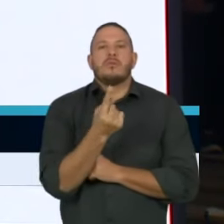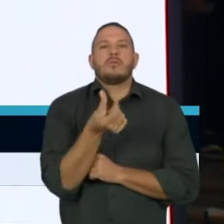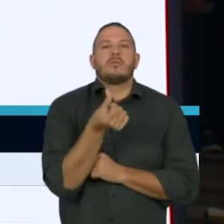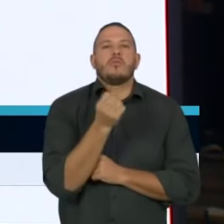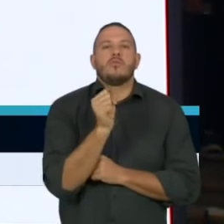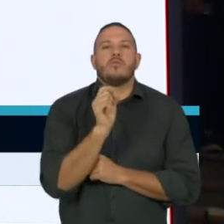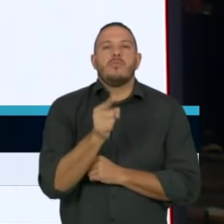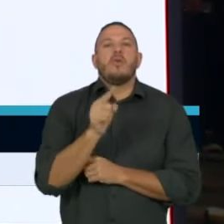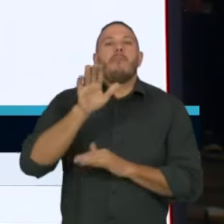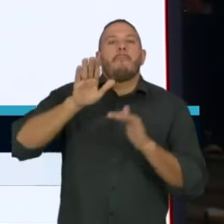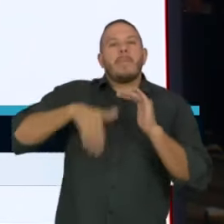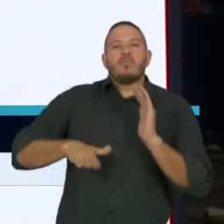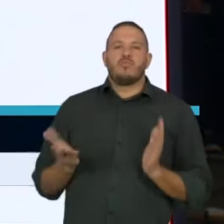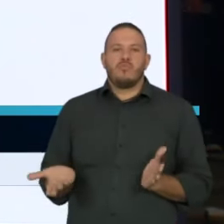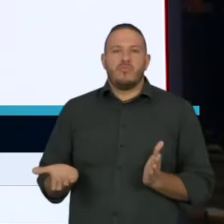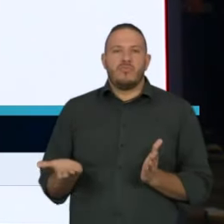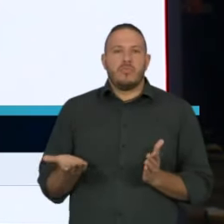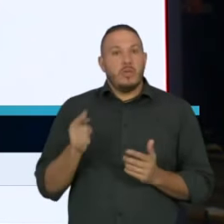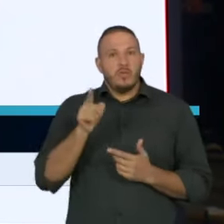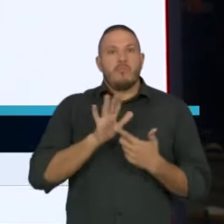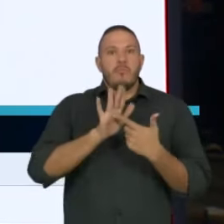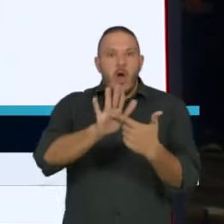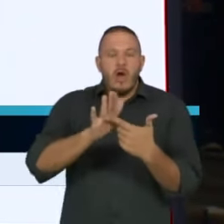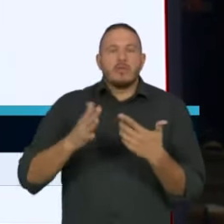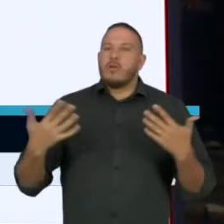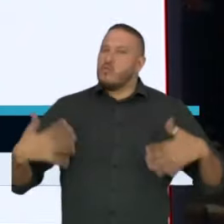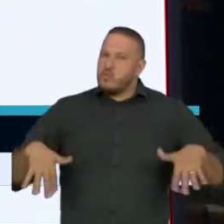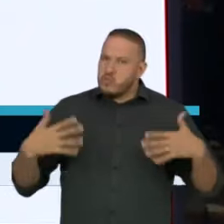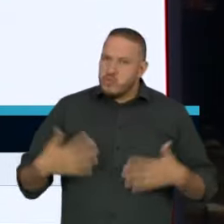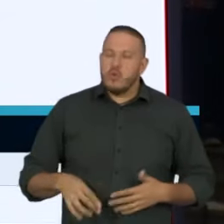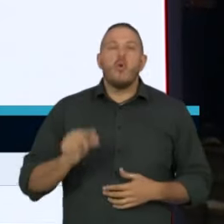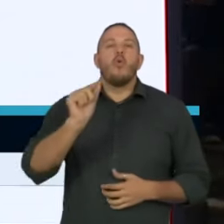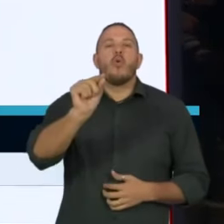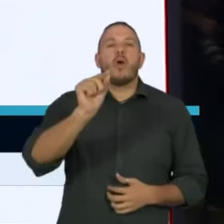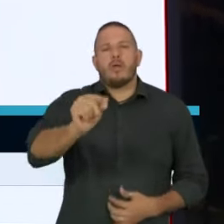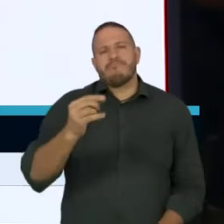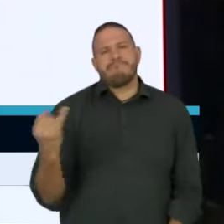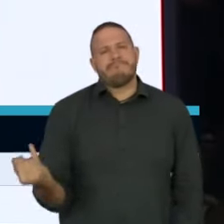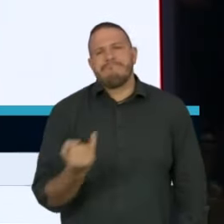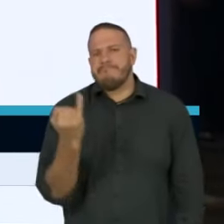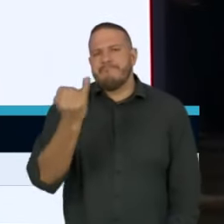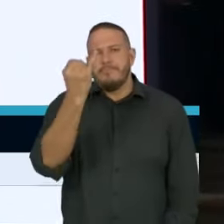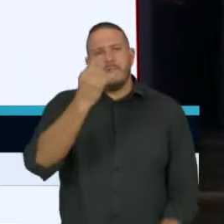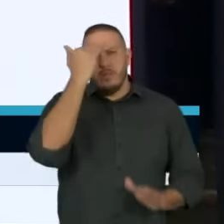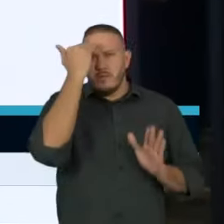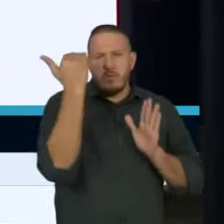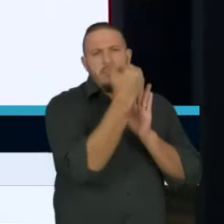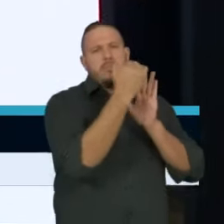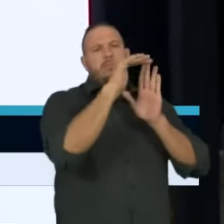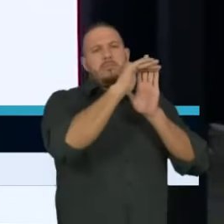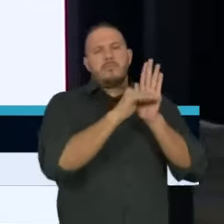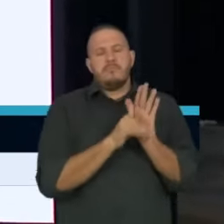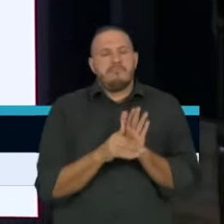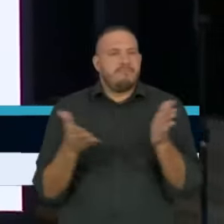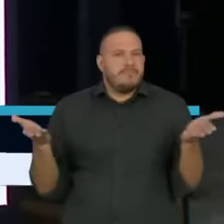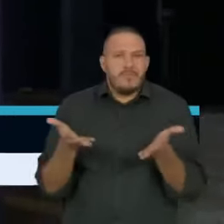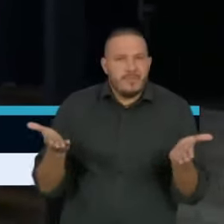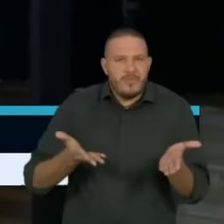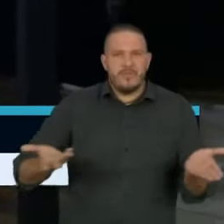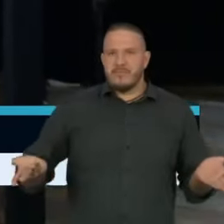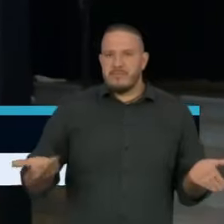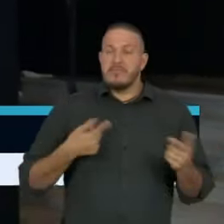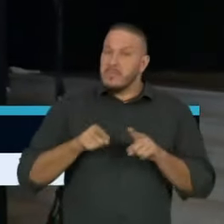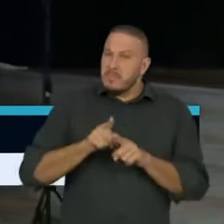Então, veja, isso aqui dá uma dimensão da importância das medidas que estão sendo tomadas. E mais,